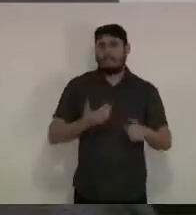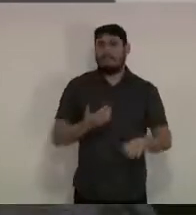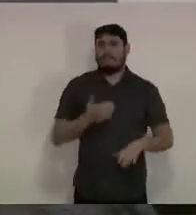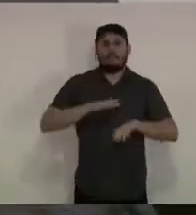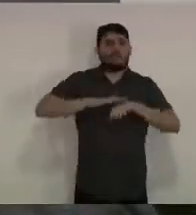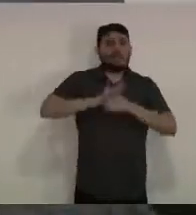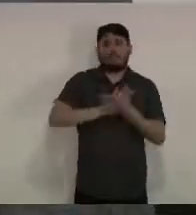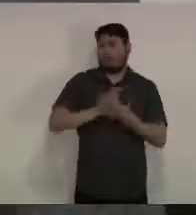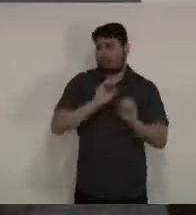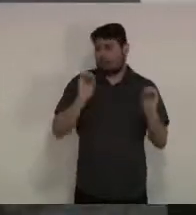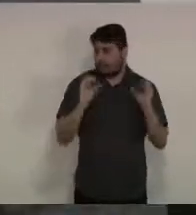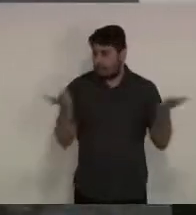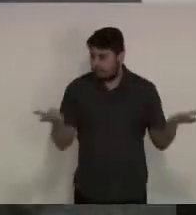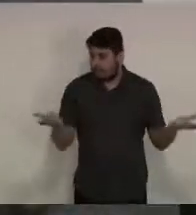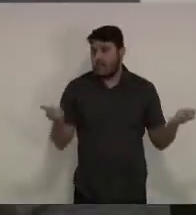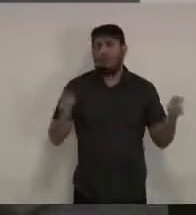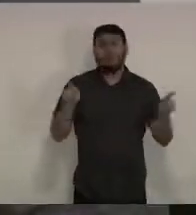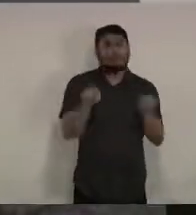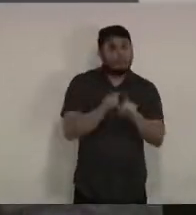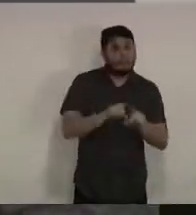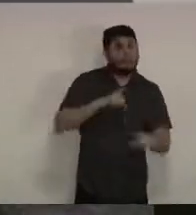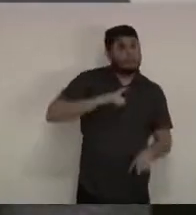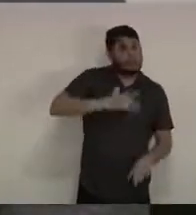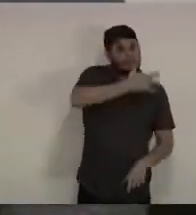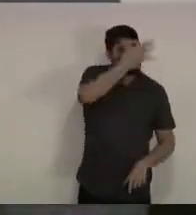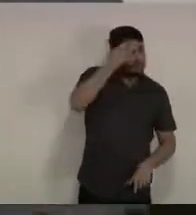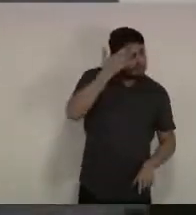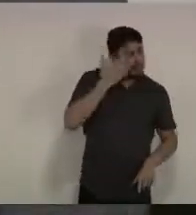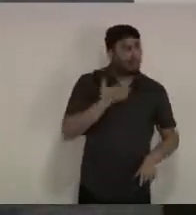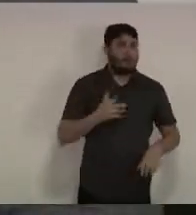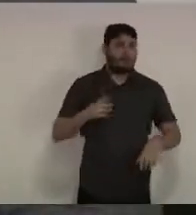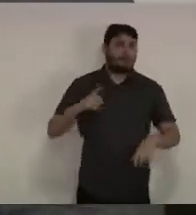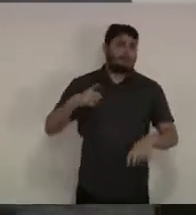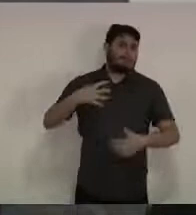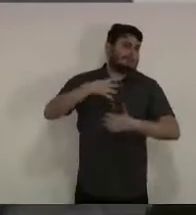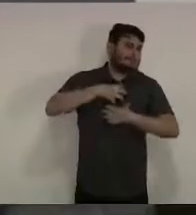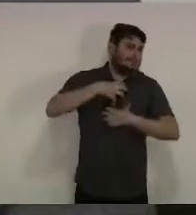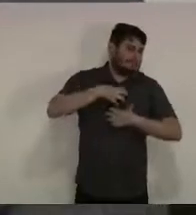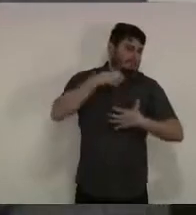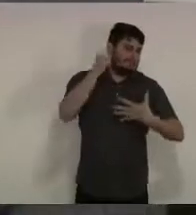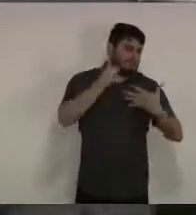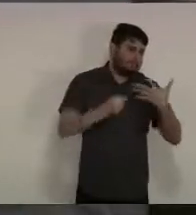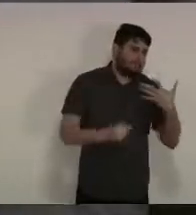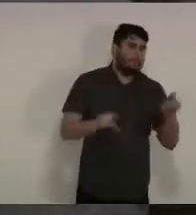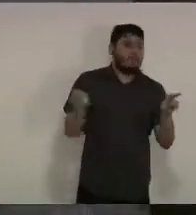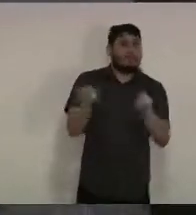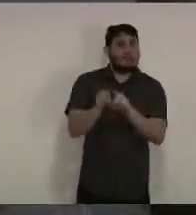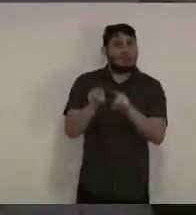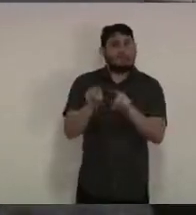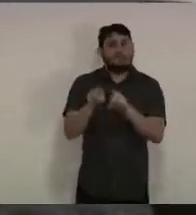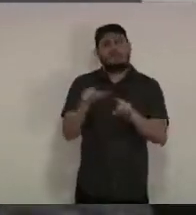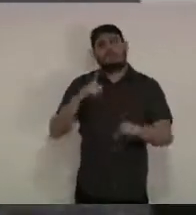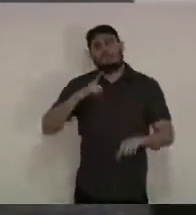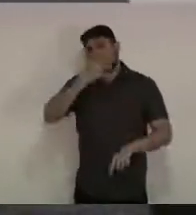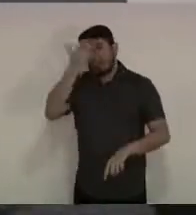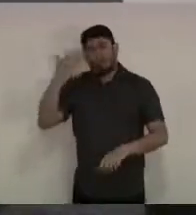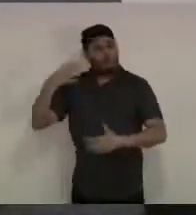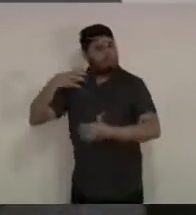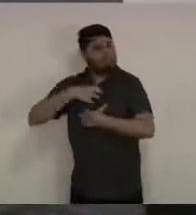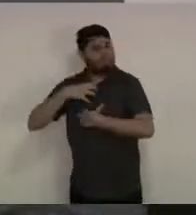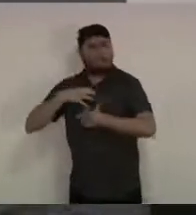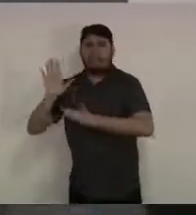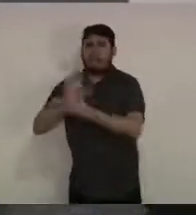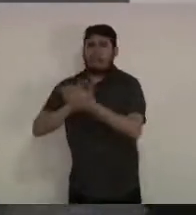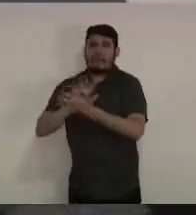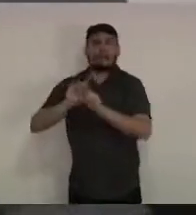dos sintomáticos não sintomáticos que são os contactantes que a gente está podendo inclusive ampliar o número de leites estruturar a nossa rede de atenção